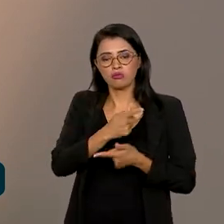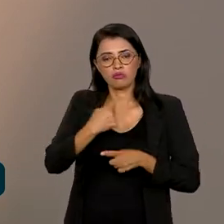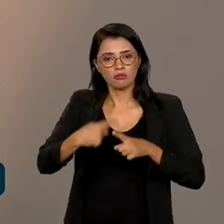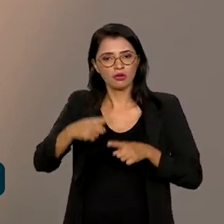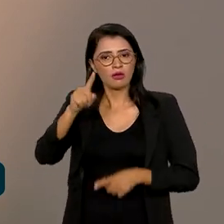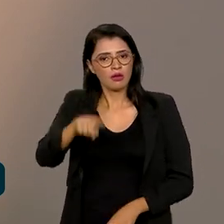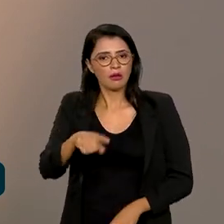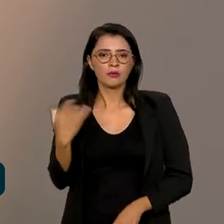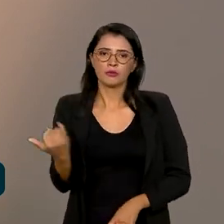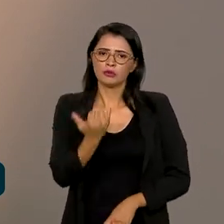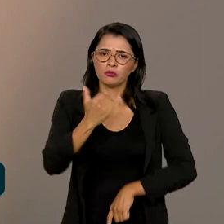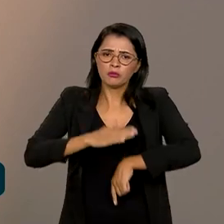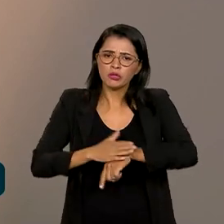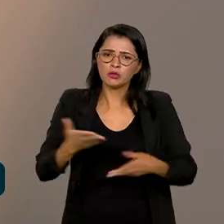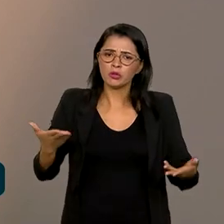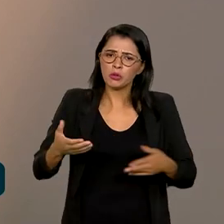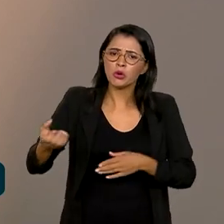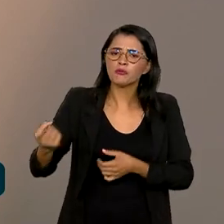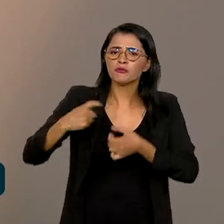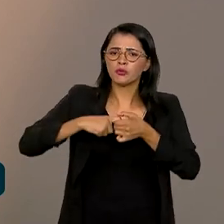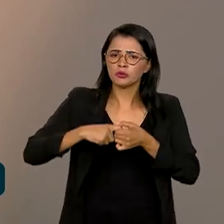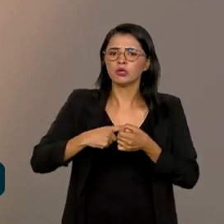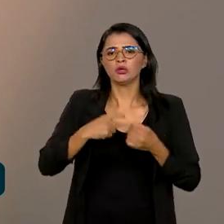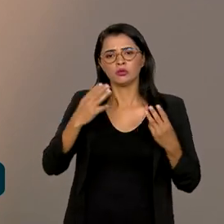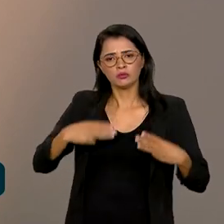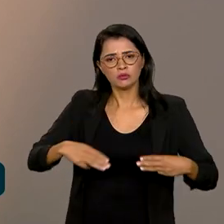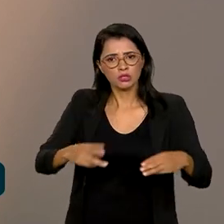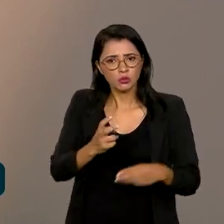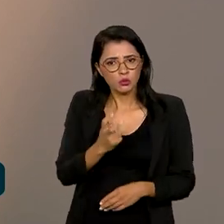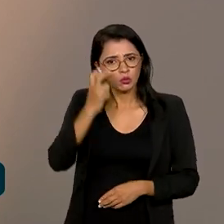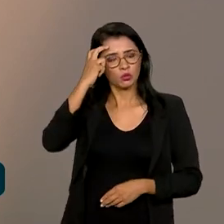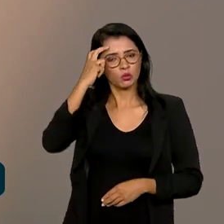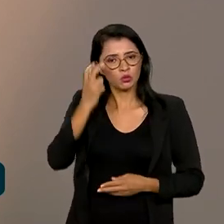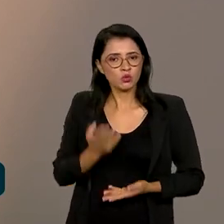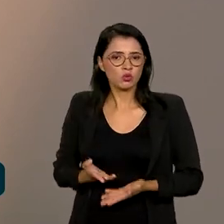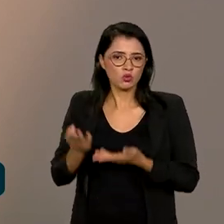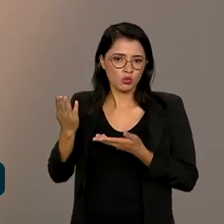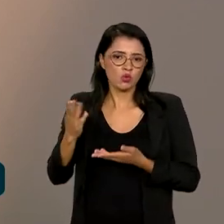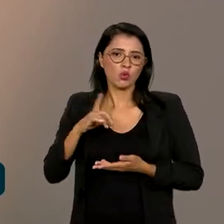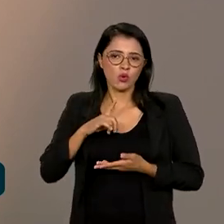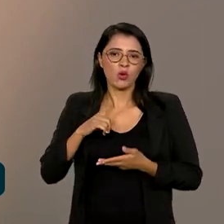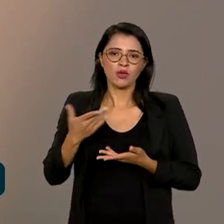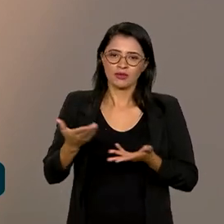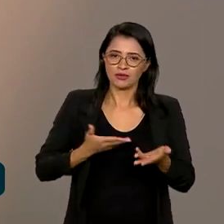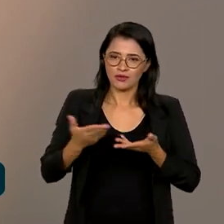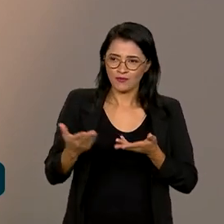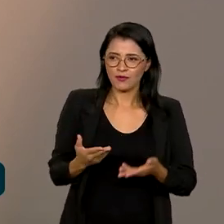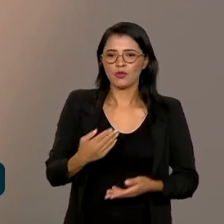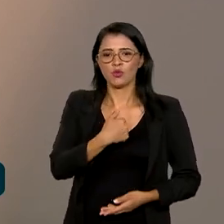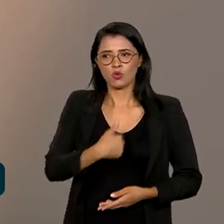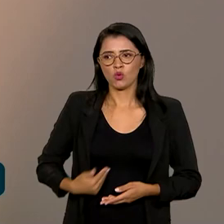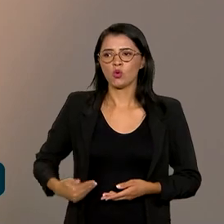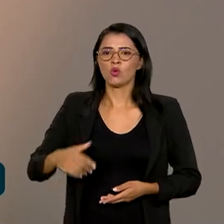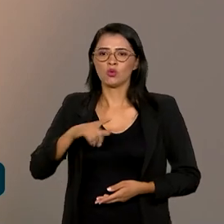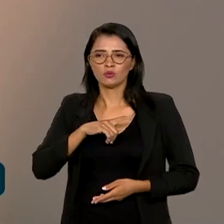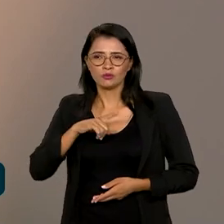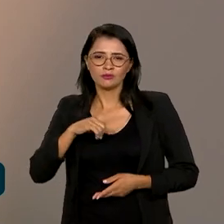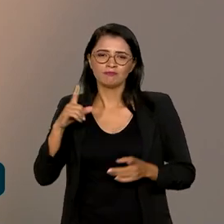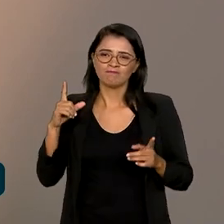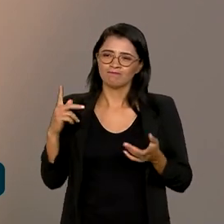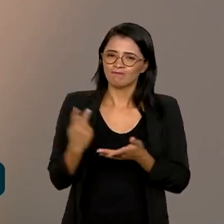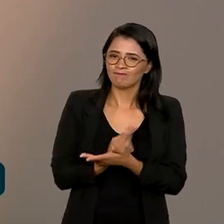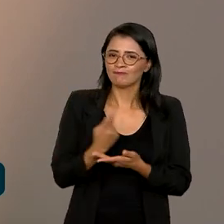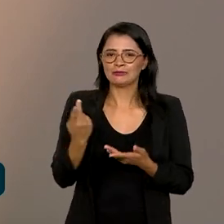nesse novo momento de retomada, né? O Ministério da Cultura, os servidores públicos passaram também por muitas situações